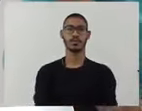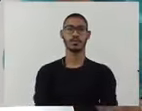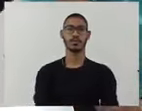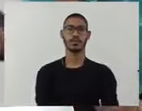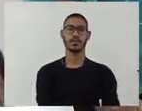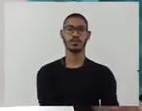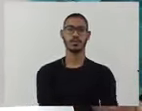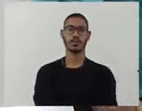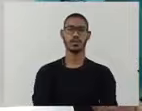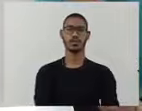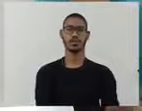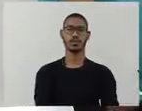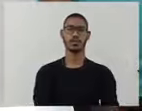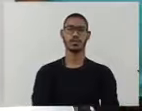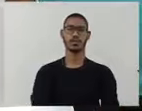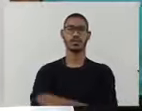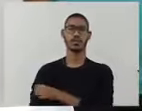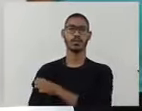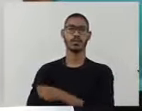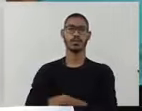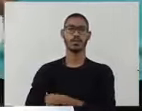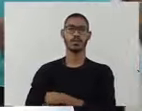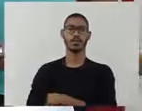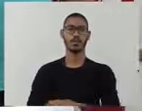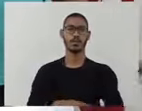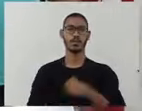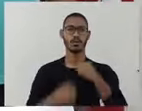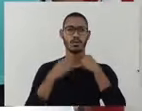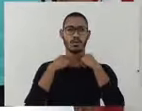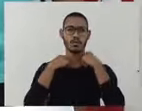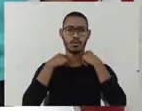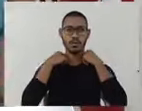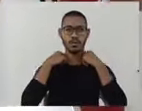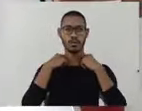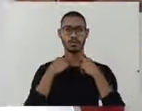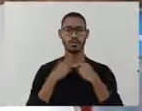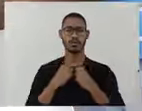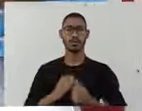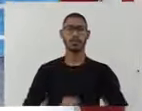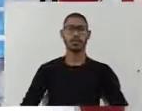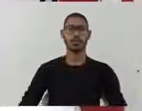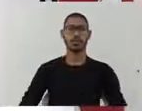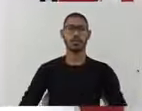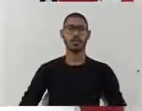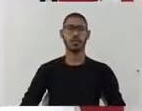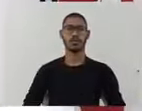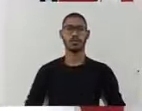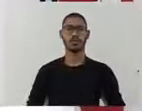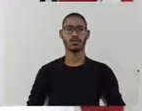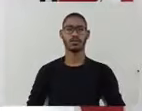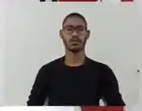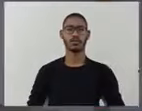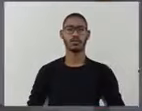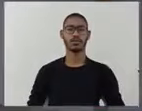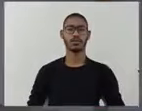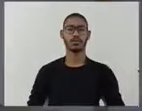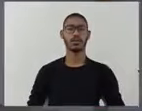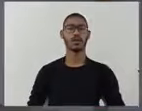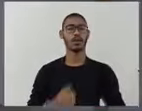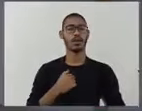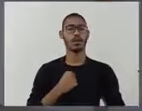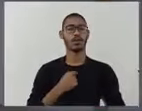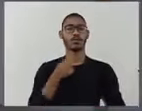acrescentar logo de imediato, não falo de ninguém, não pongo de ninguém, não cobro em nome de ninguém,